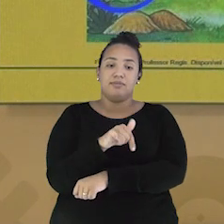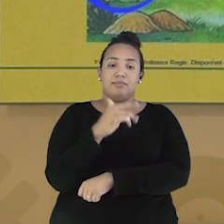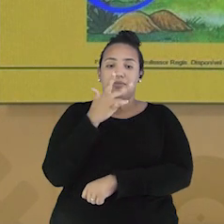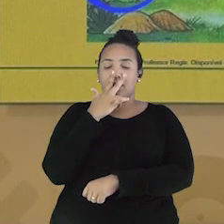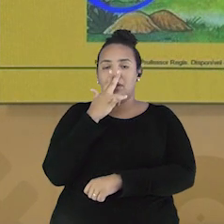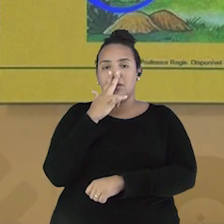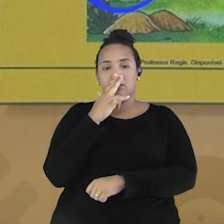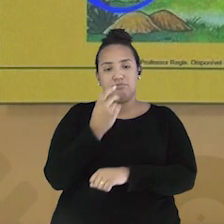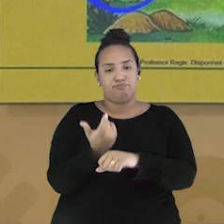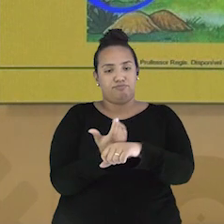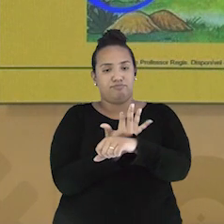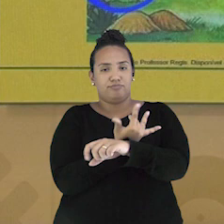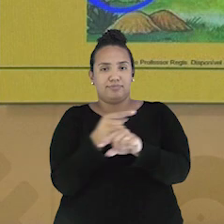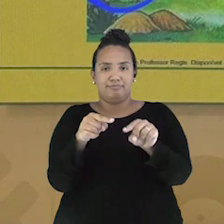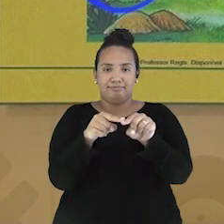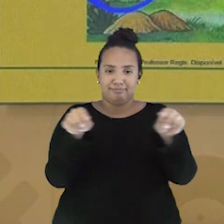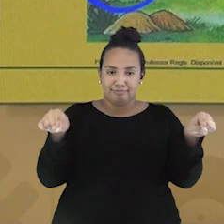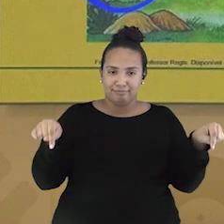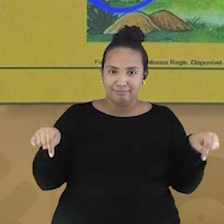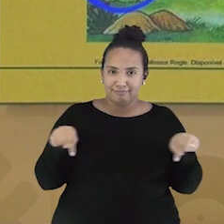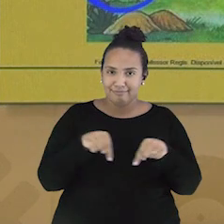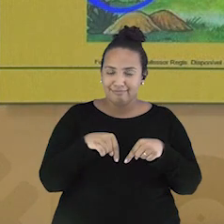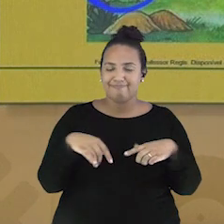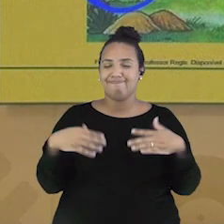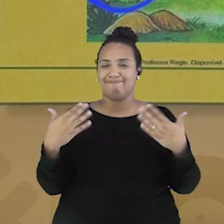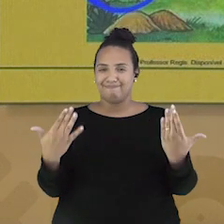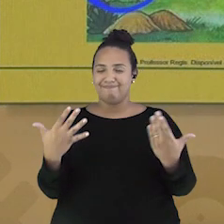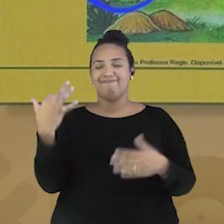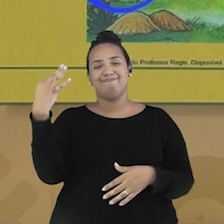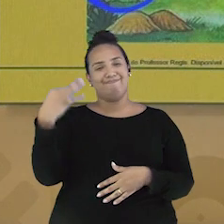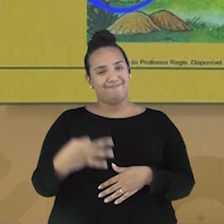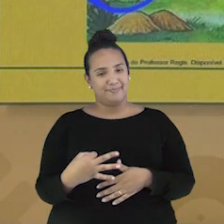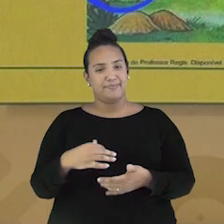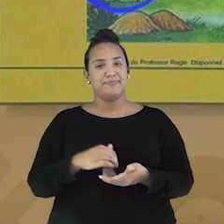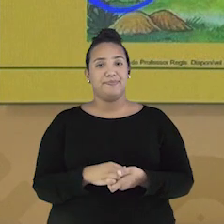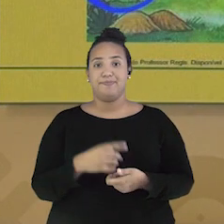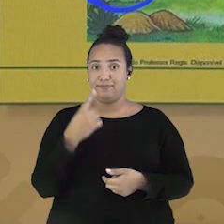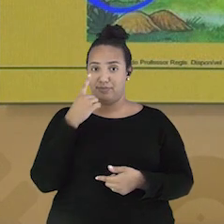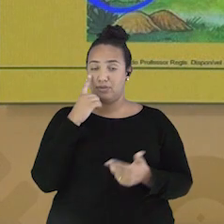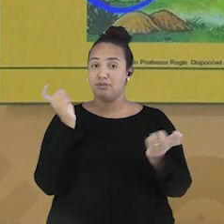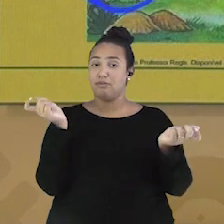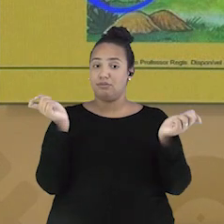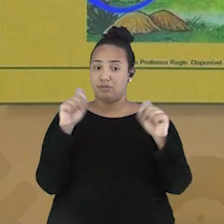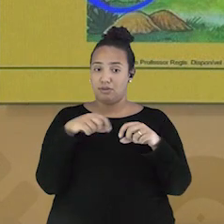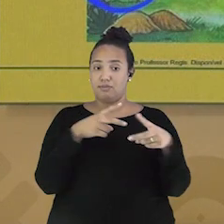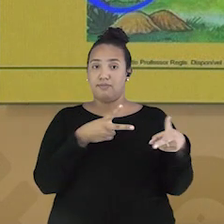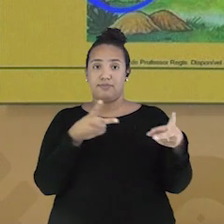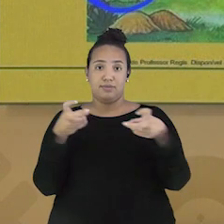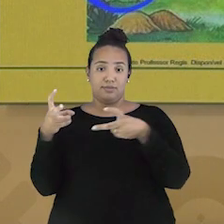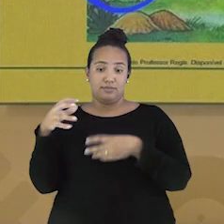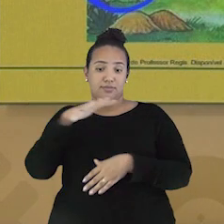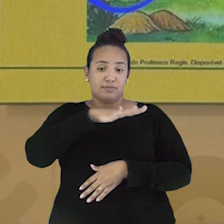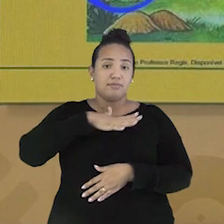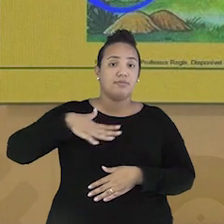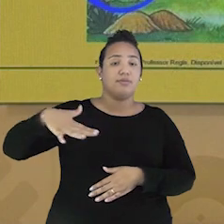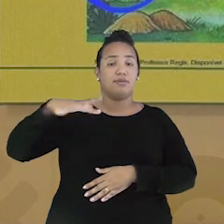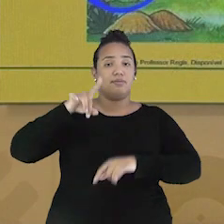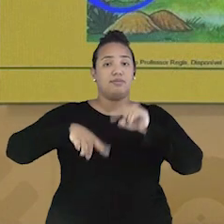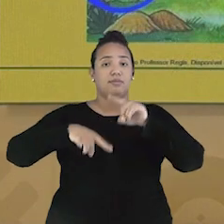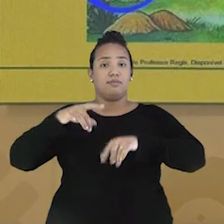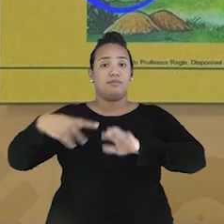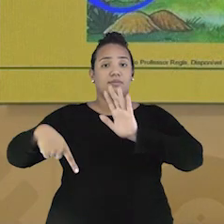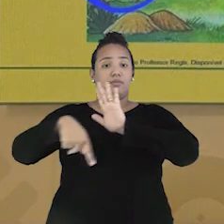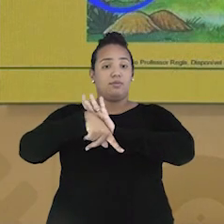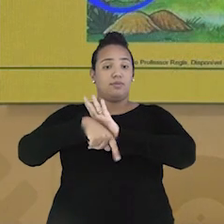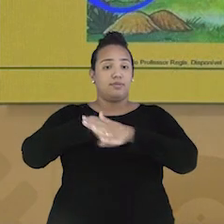como sendo ali um campo gramado. Deu para pegar? Excelente. Viu como é possível se localizar usando o espaço e os